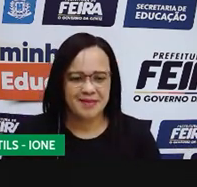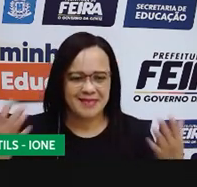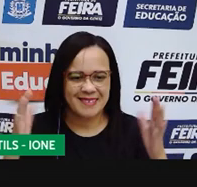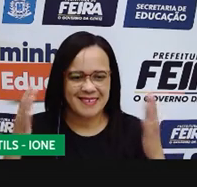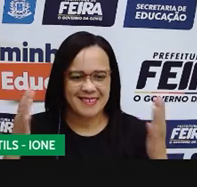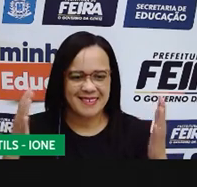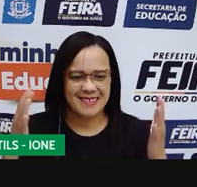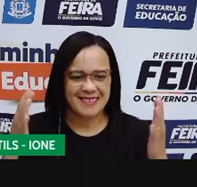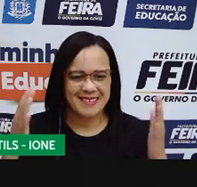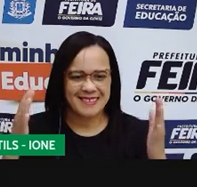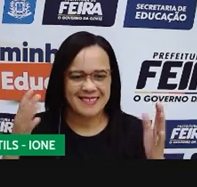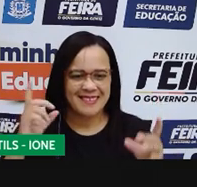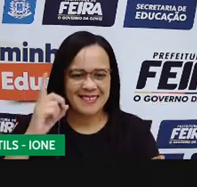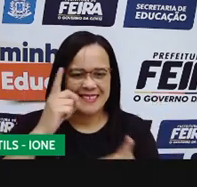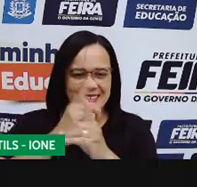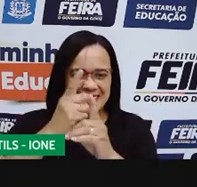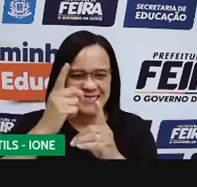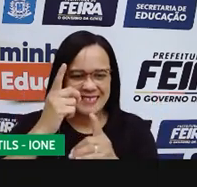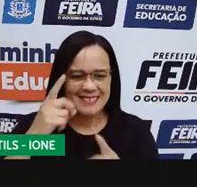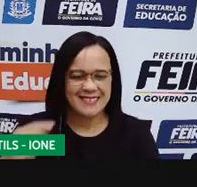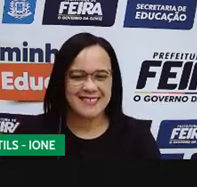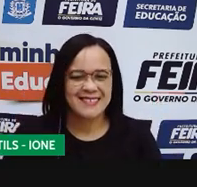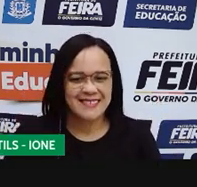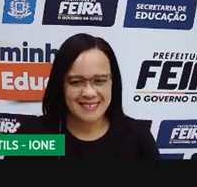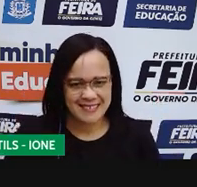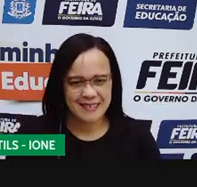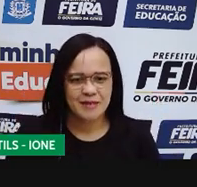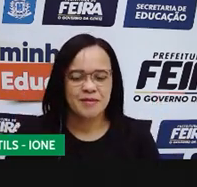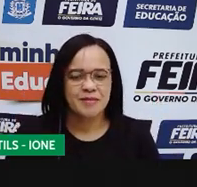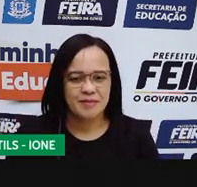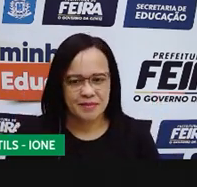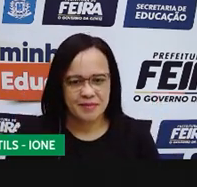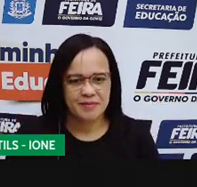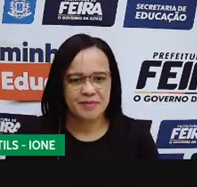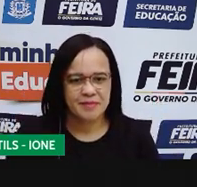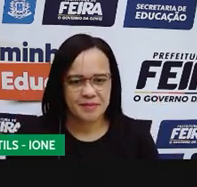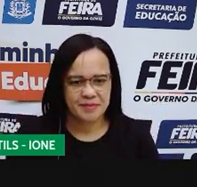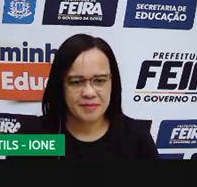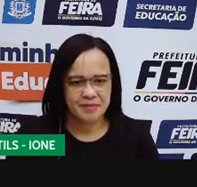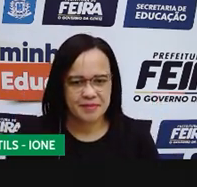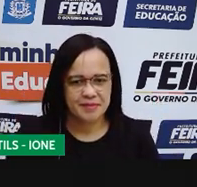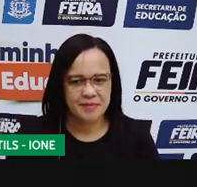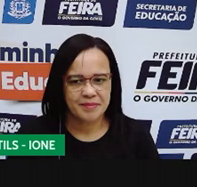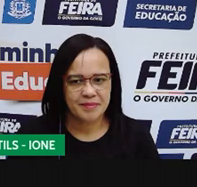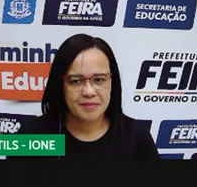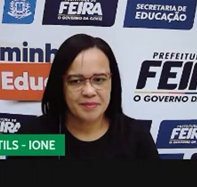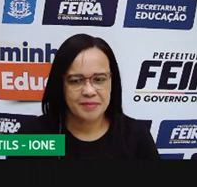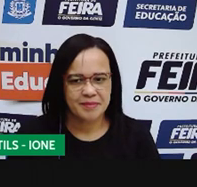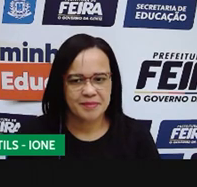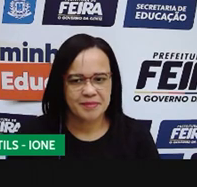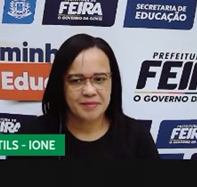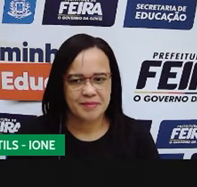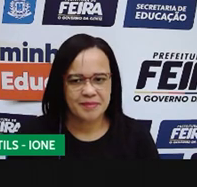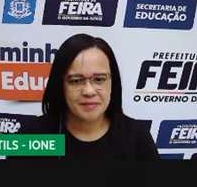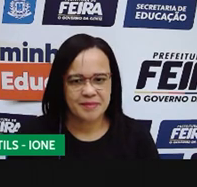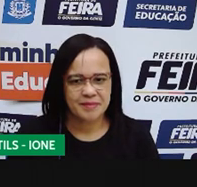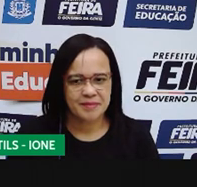Ó, eu. Então, encontramos pares semelhantes. Vamos encontrar outro.